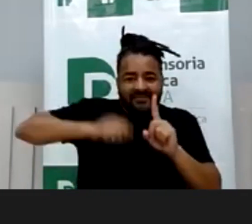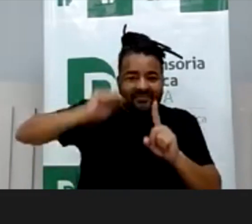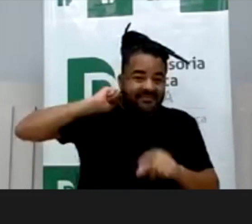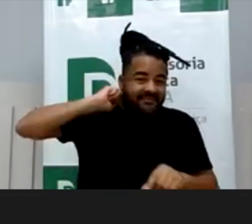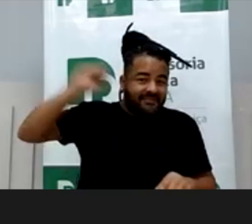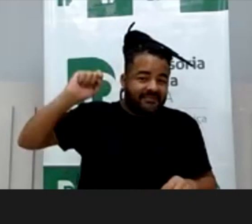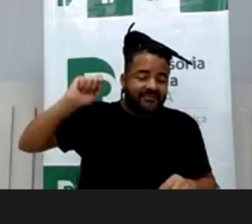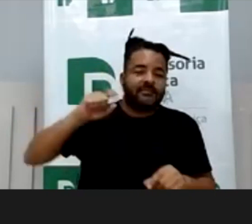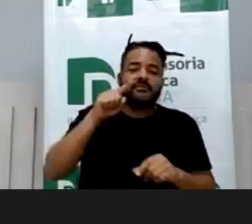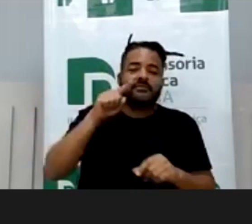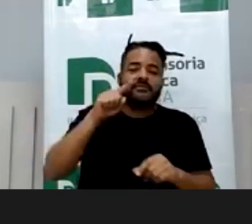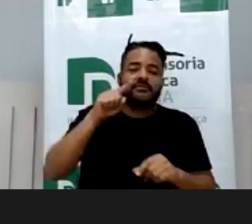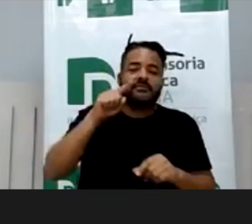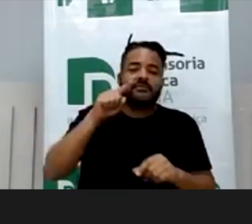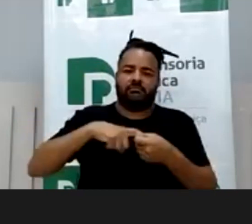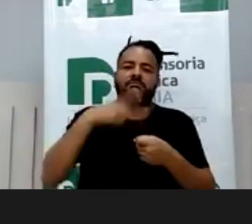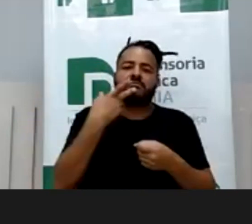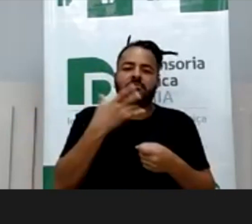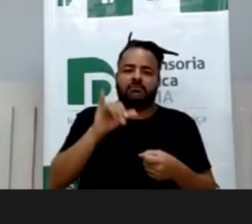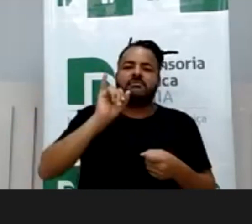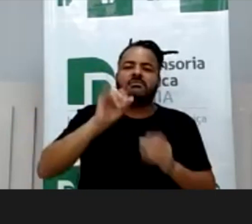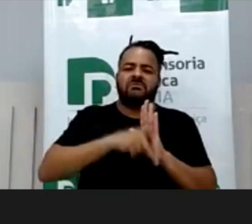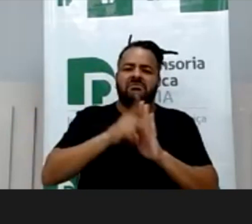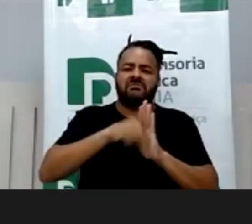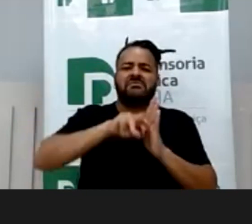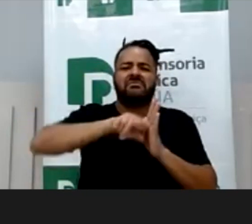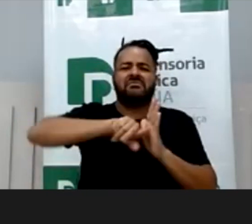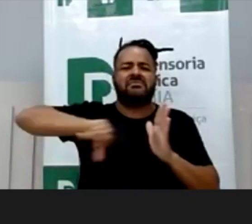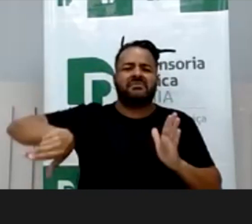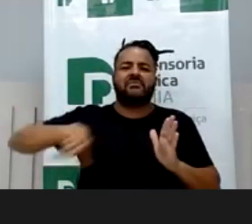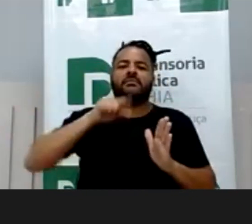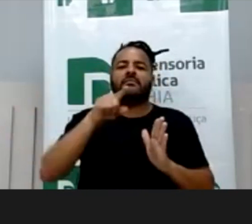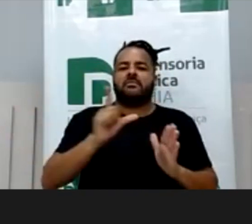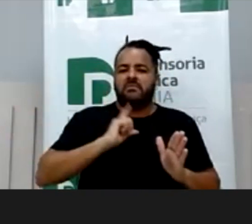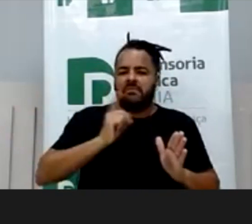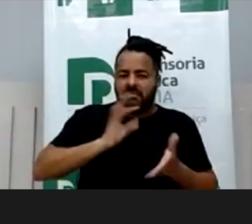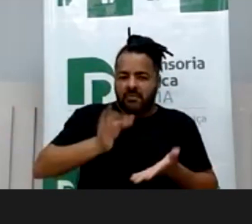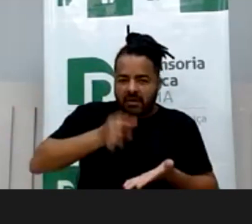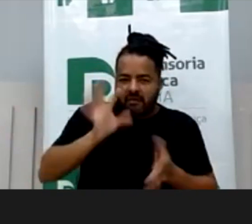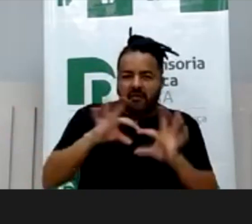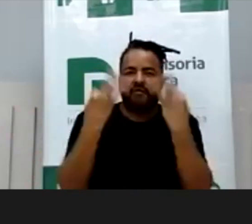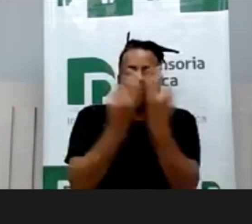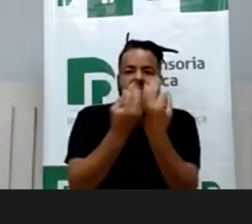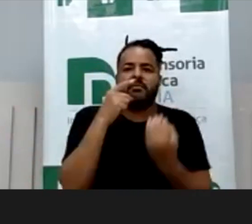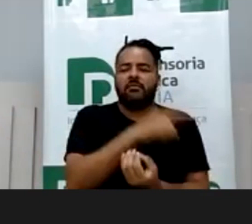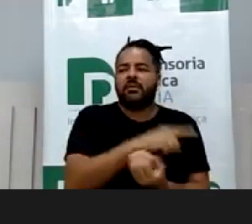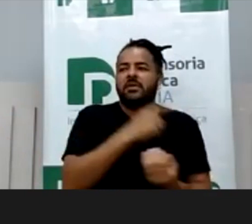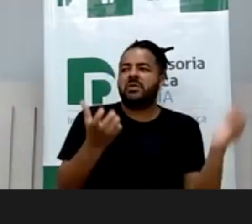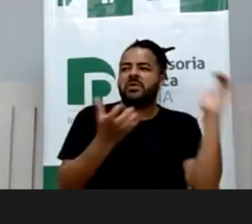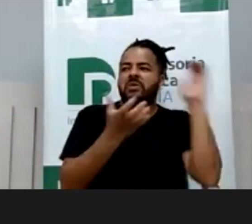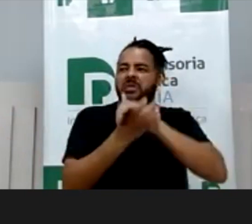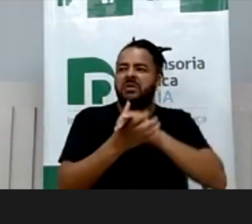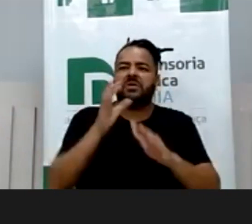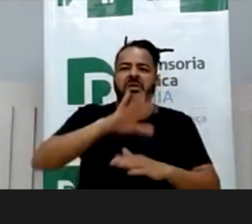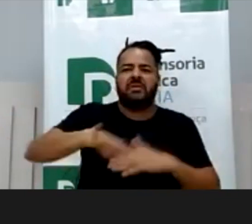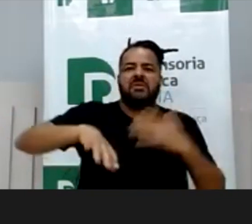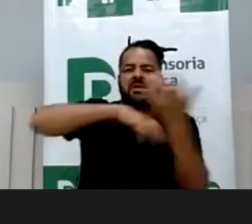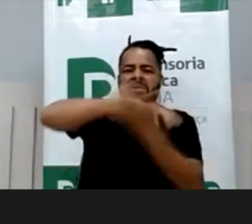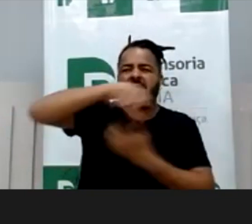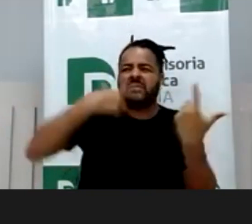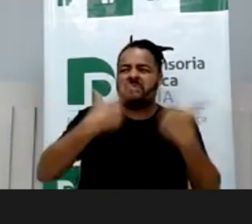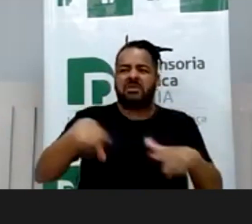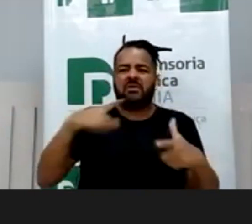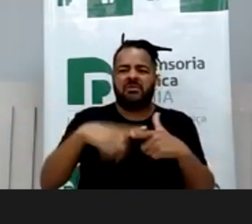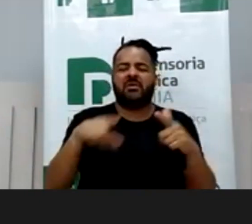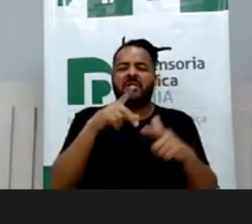quer retomar, né, os projetos do IBDFAN, que a gente tem vários, café com famílias, no salão de casamentos do fórum, sempre aberto a quem quiser, né, a gente